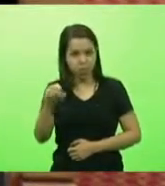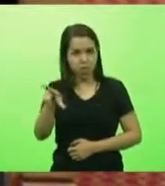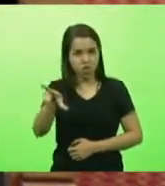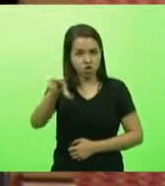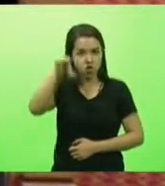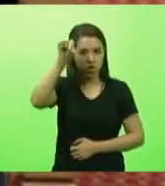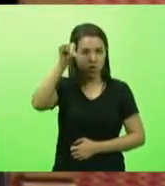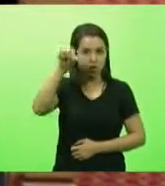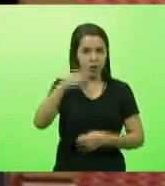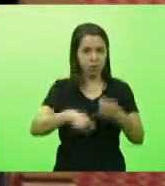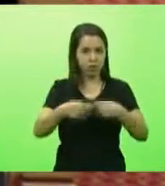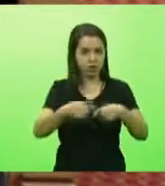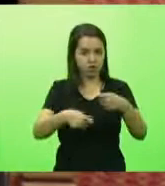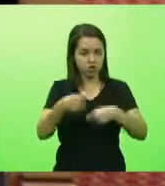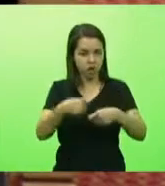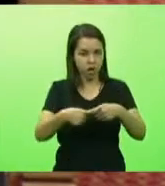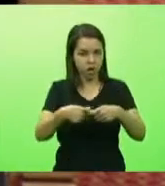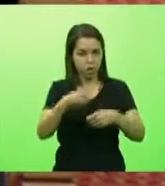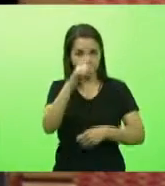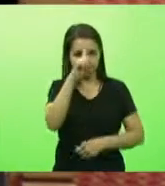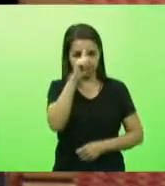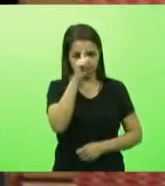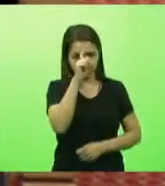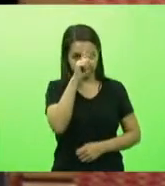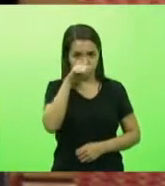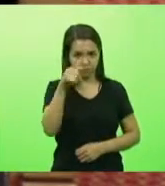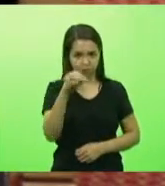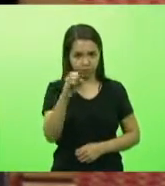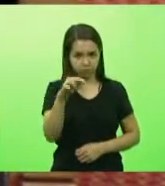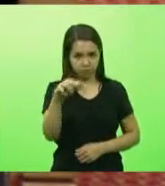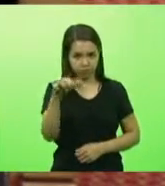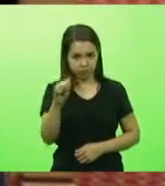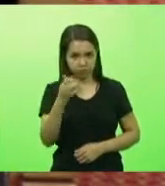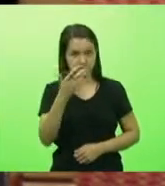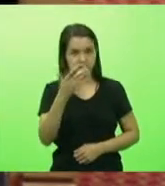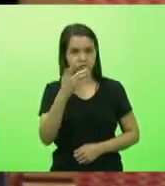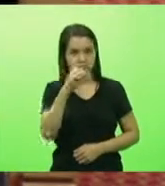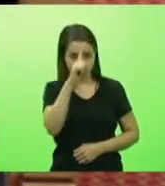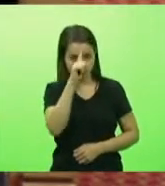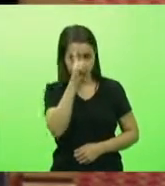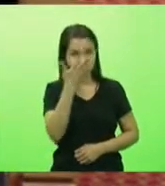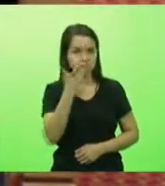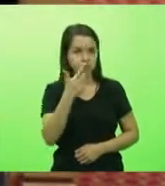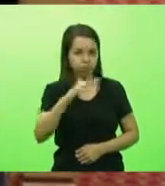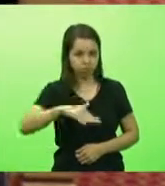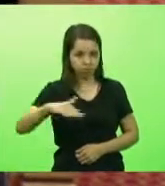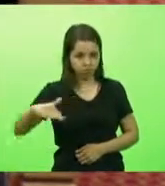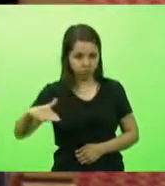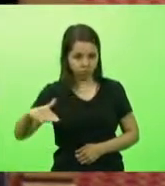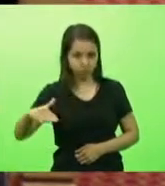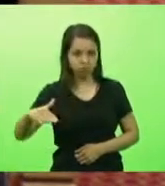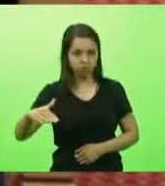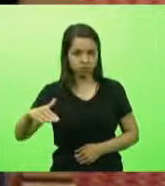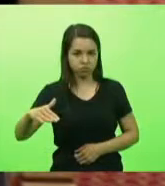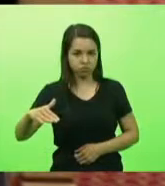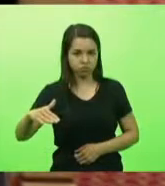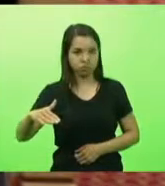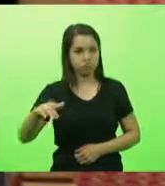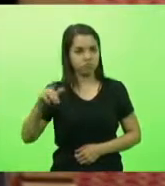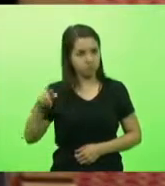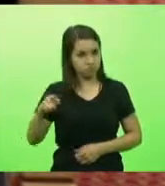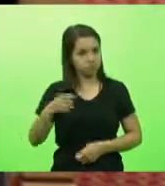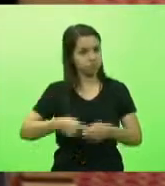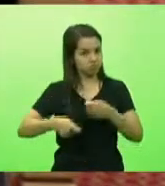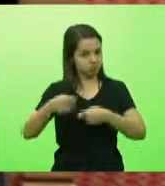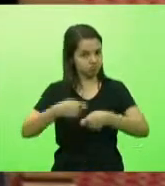administrar o hospital Joana de Gusmal, hospital infantil. Põe administrador competente